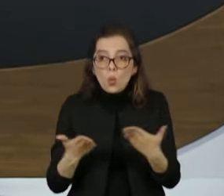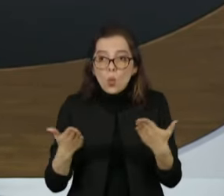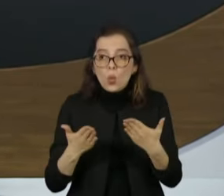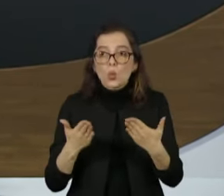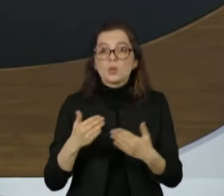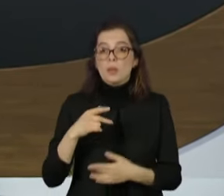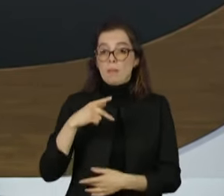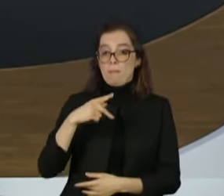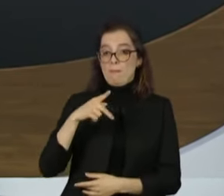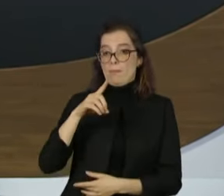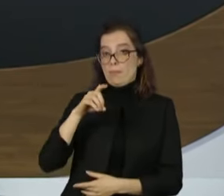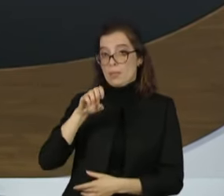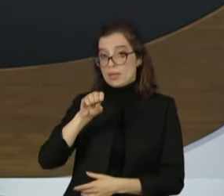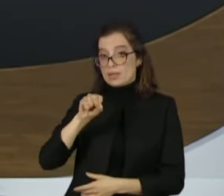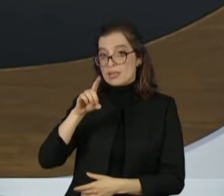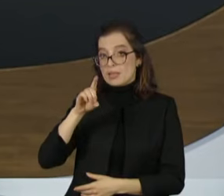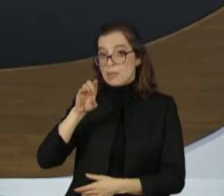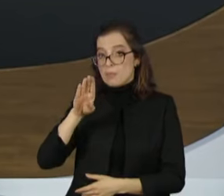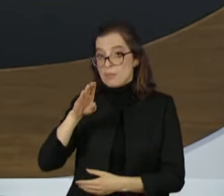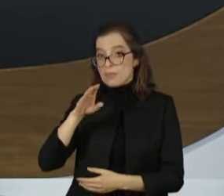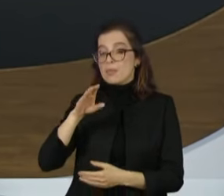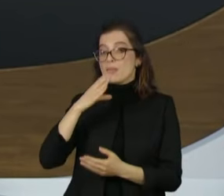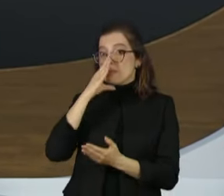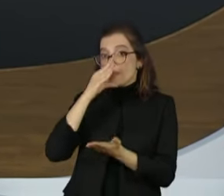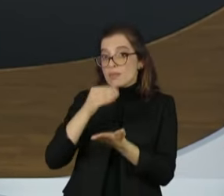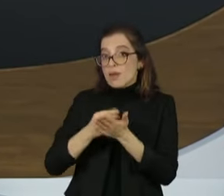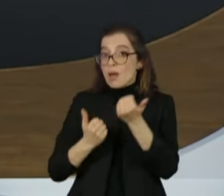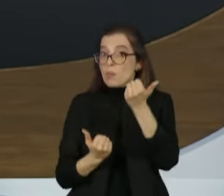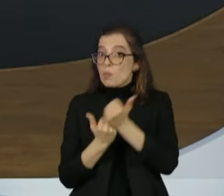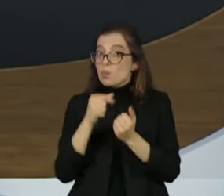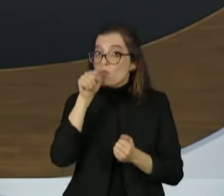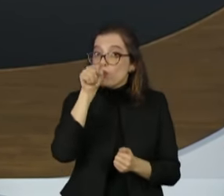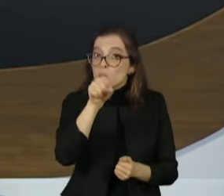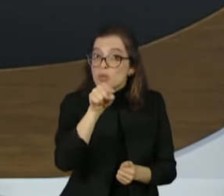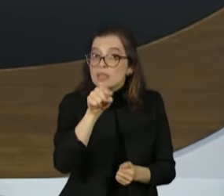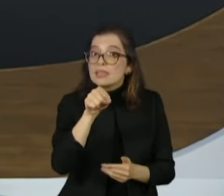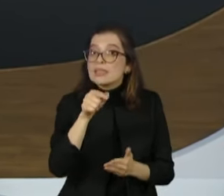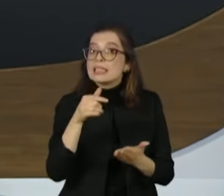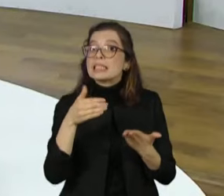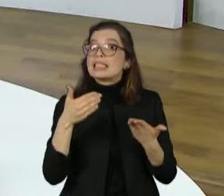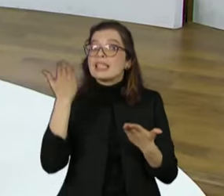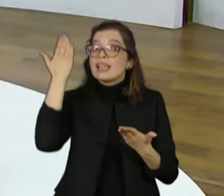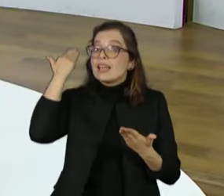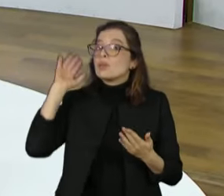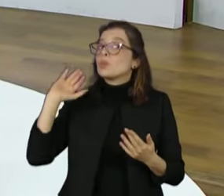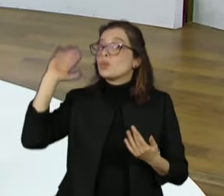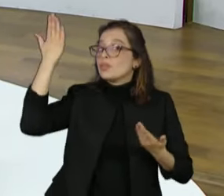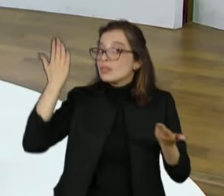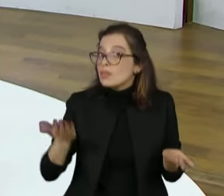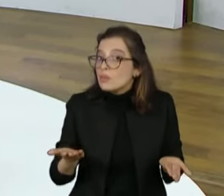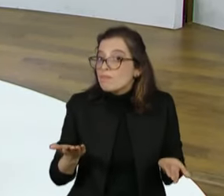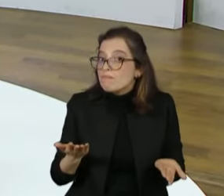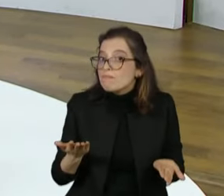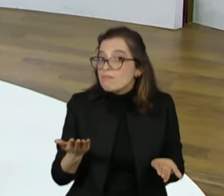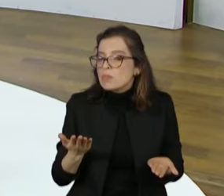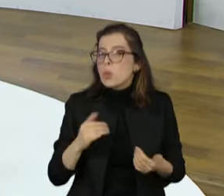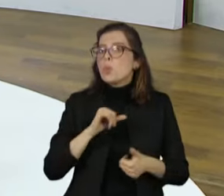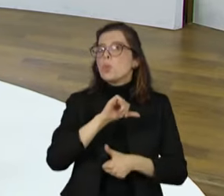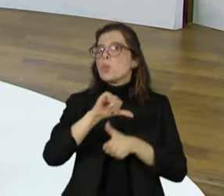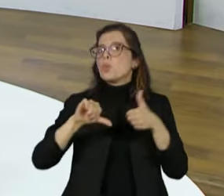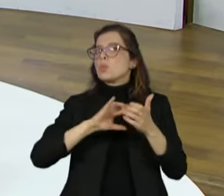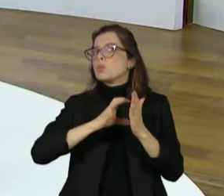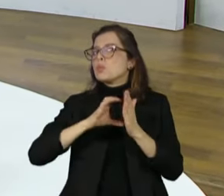serpente disso que hoje em dia ameaça a estabilidade, inclusive, do processo eleitoral? Vera, eu me lembro naquele momento, salvo engano, foram quase